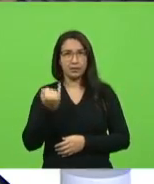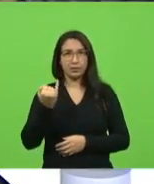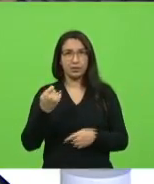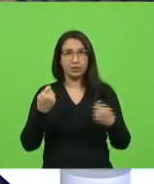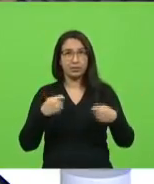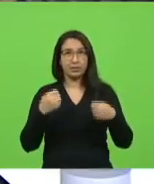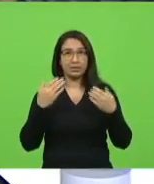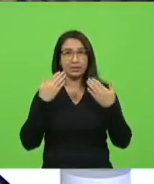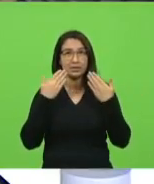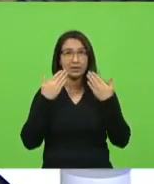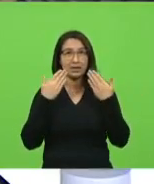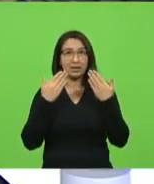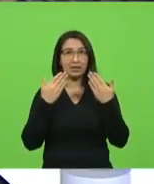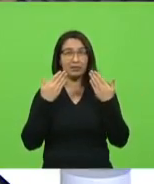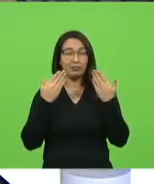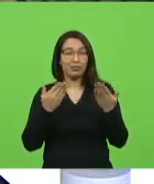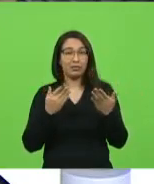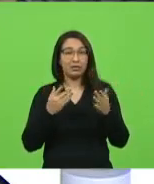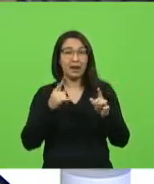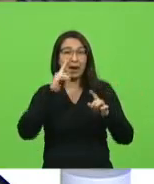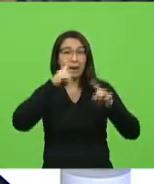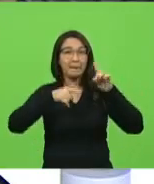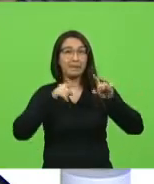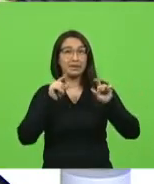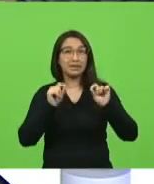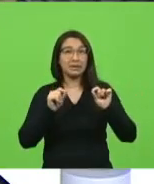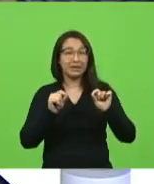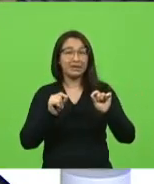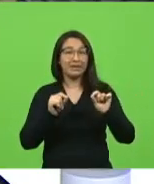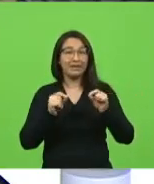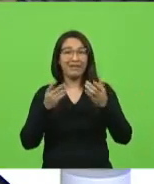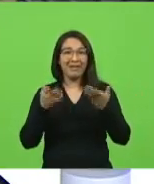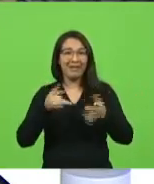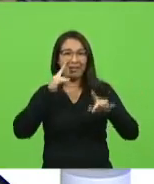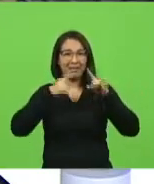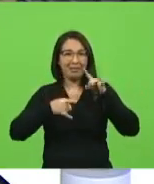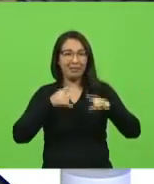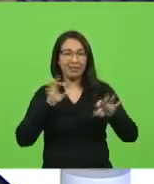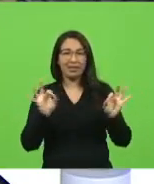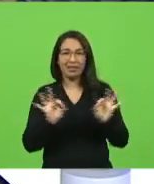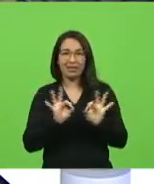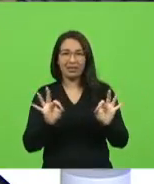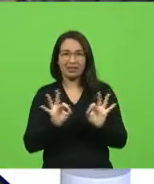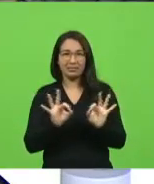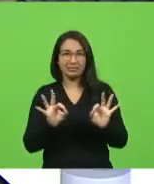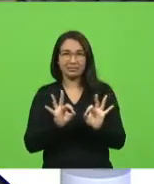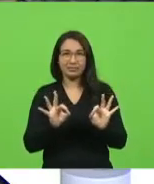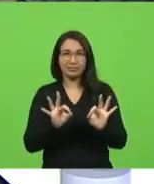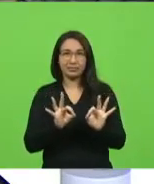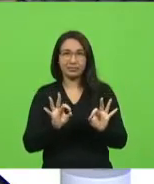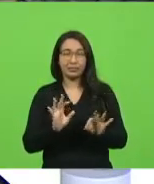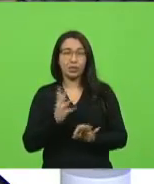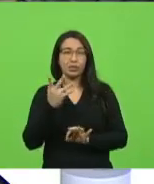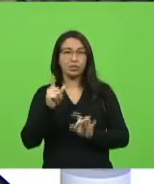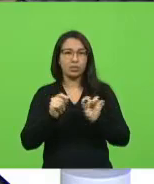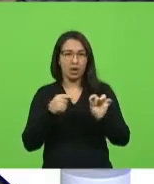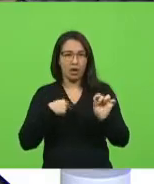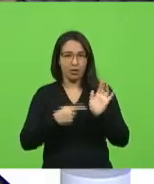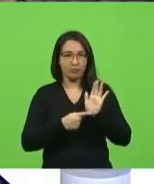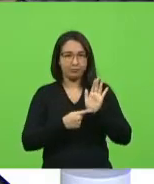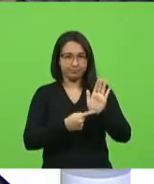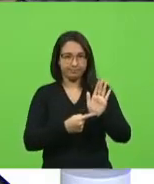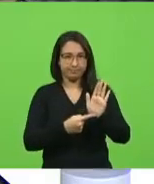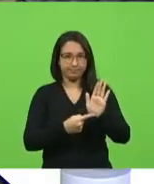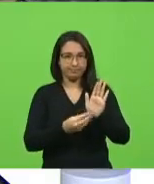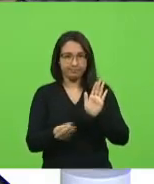quem é que manda. Mas, infelizmente, ele não manda mais nada. Ele não manda mais nada. O que acontece? Eu fiz uma publicação em eu